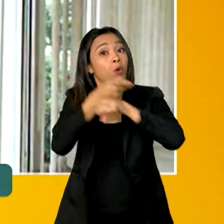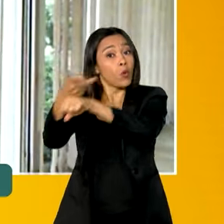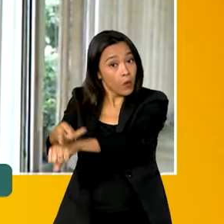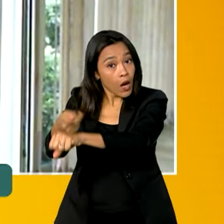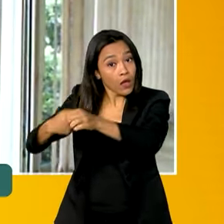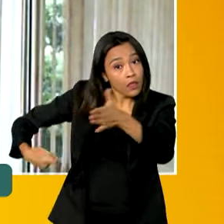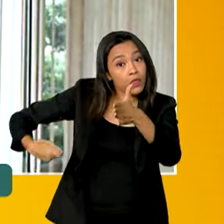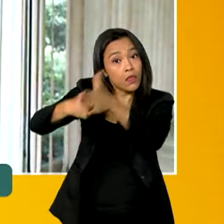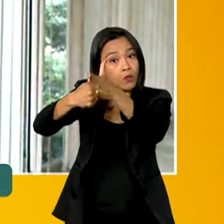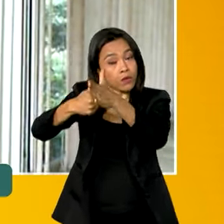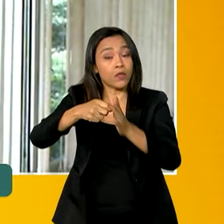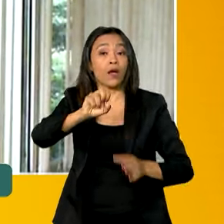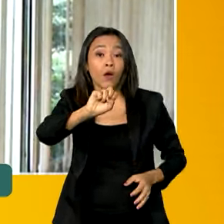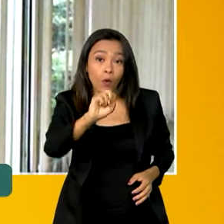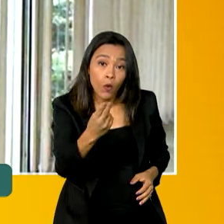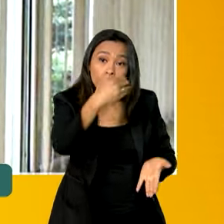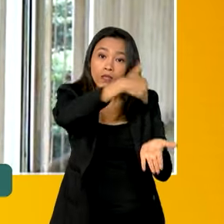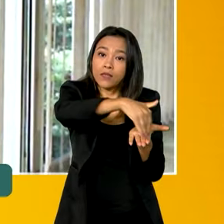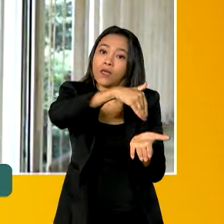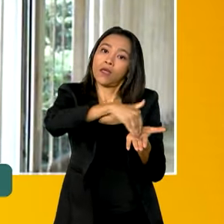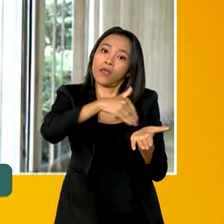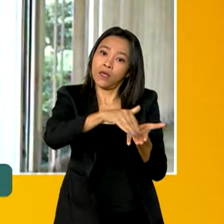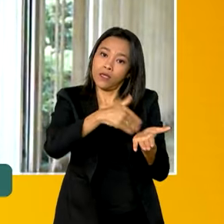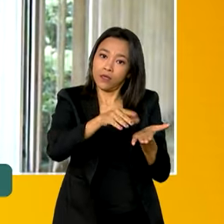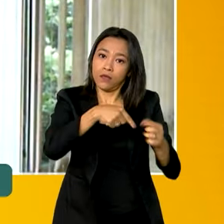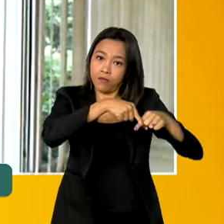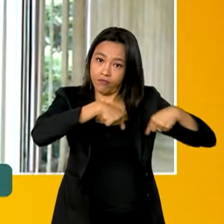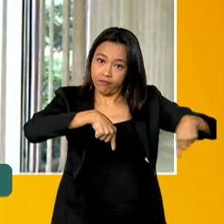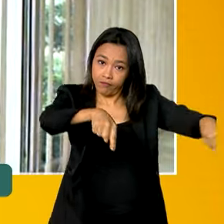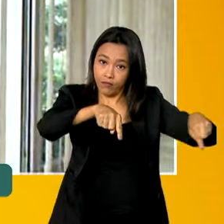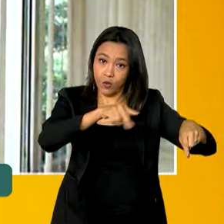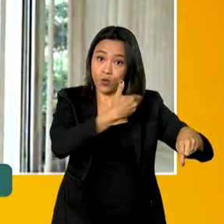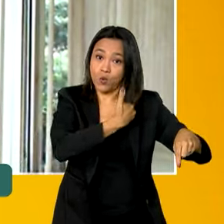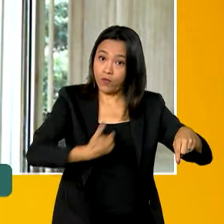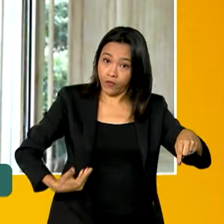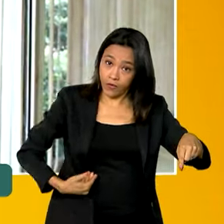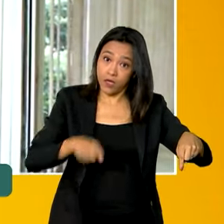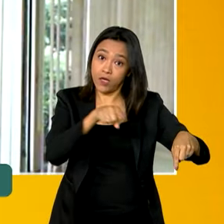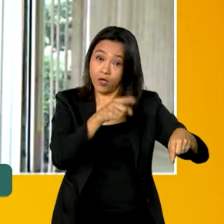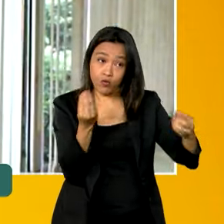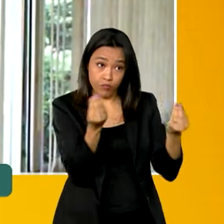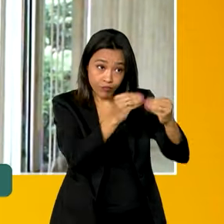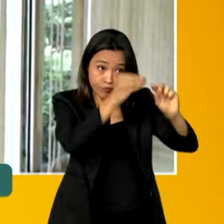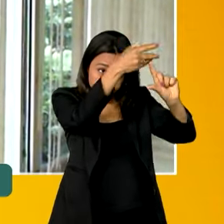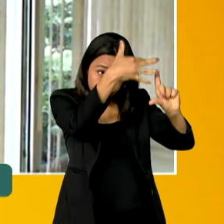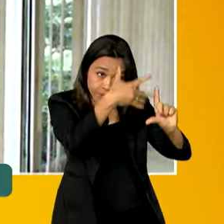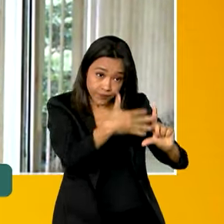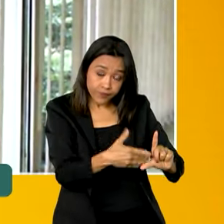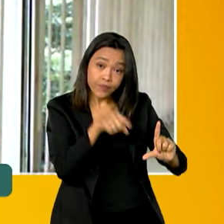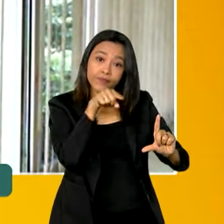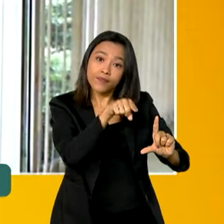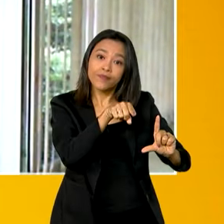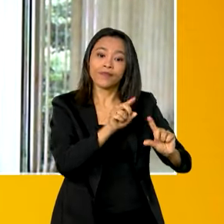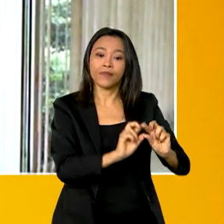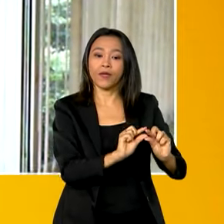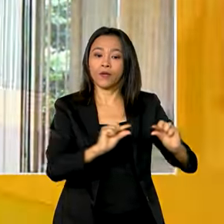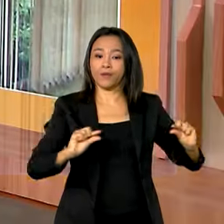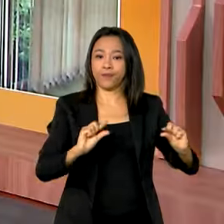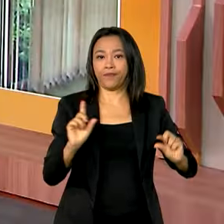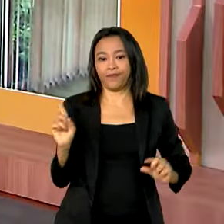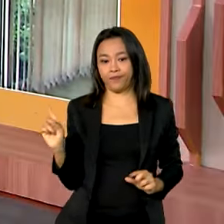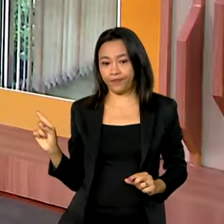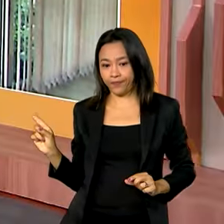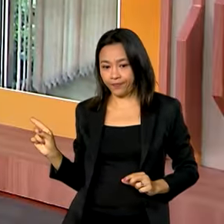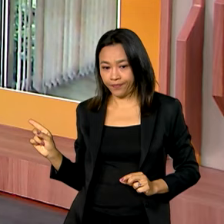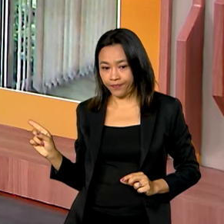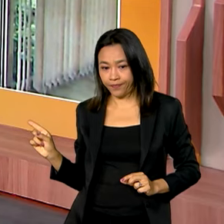Secretaria Nacional do Consumidor, fazendo a utilização da plataforma online consumidor.gov.br. Pois